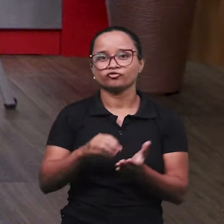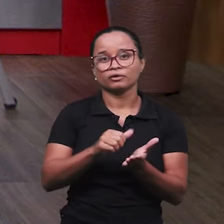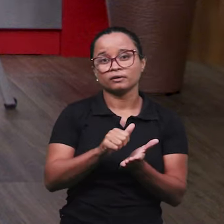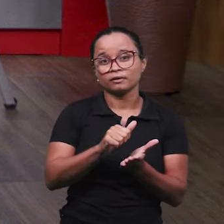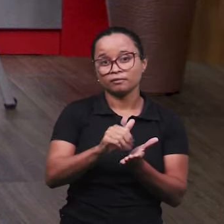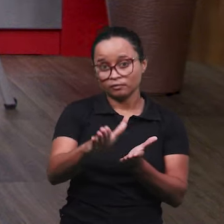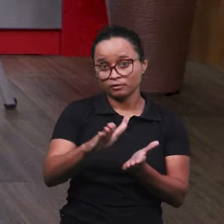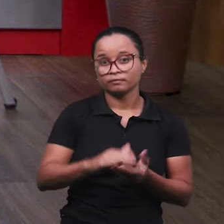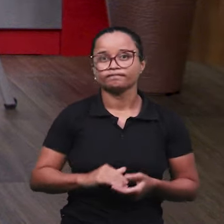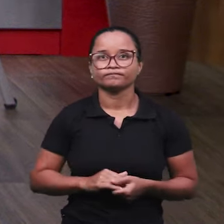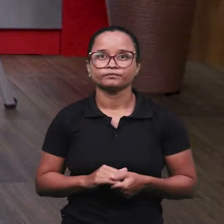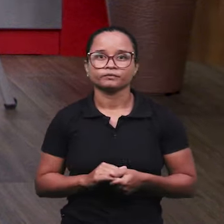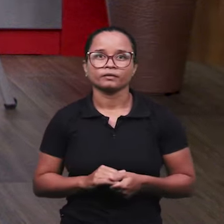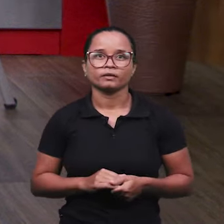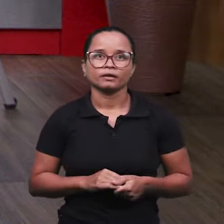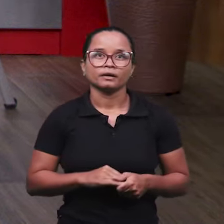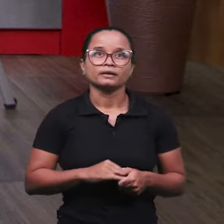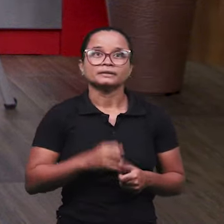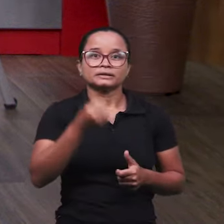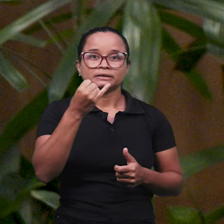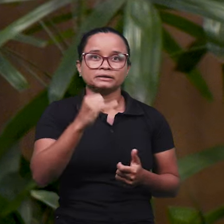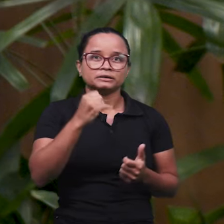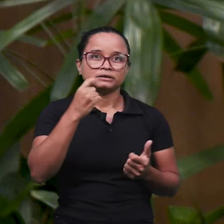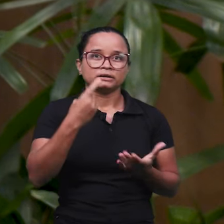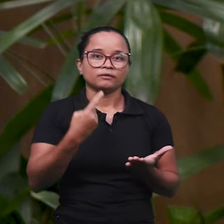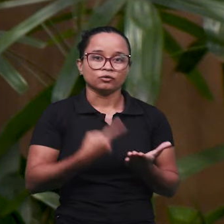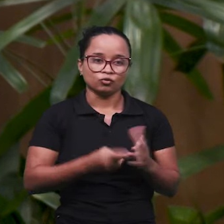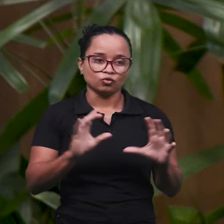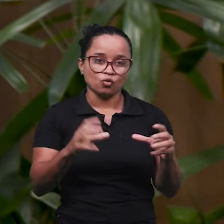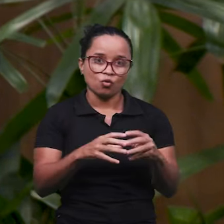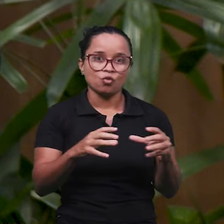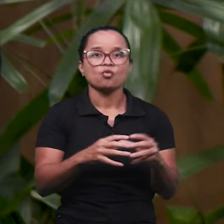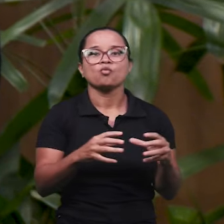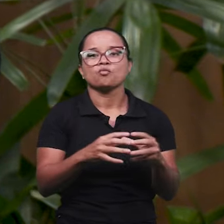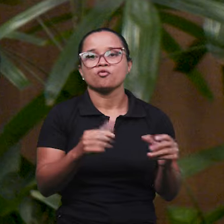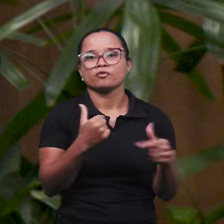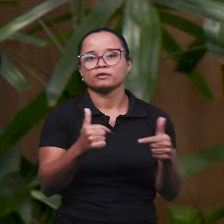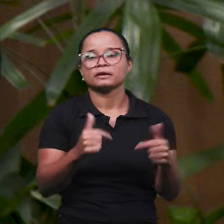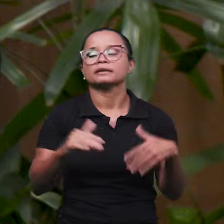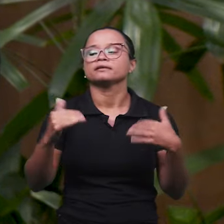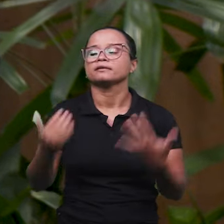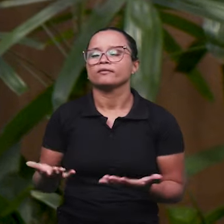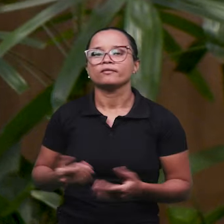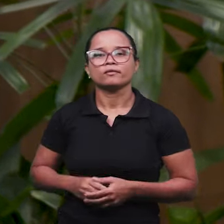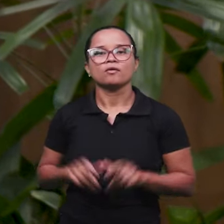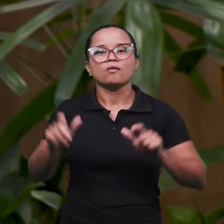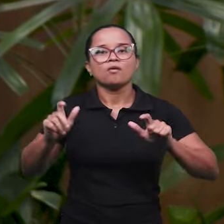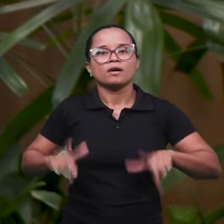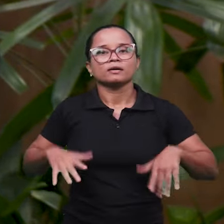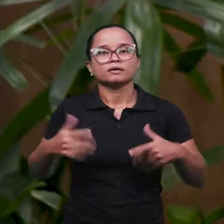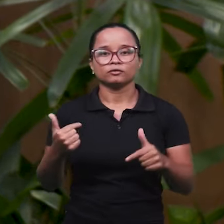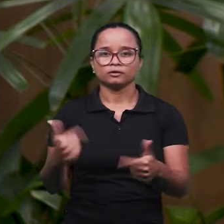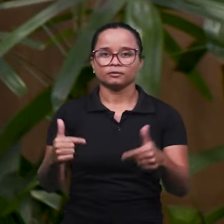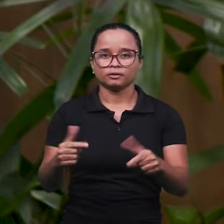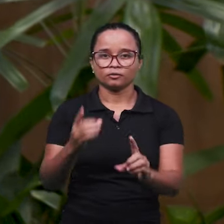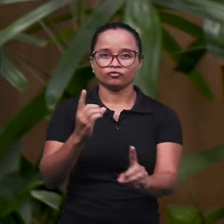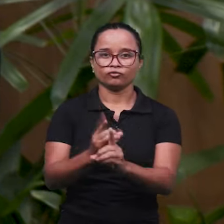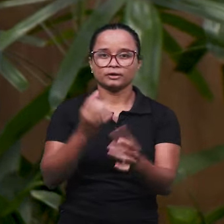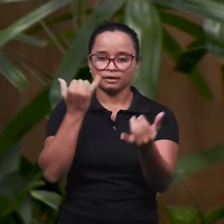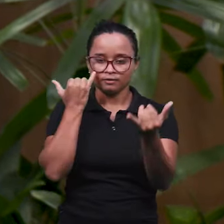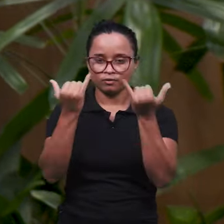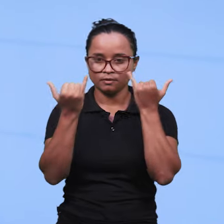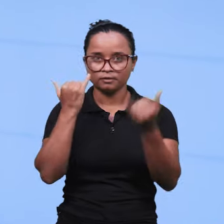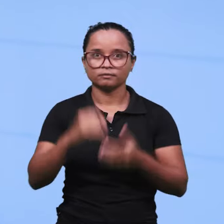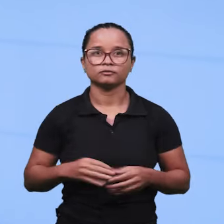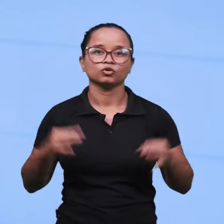causa. Desde que esteja previsto em convenção coletiva, né? Perfeito. E onde o trabalhador pode encontrar essas informações?